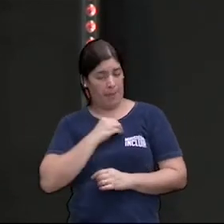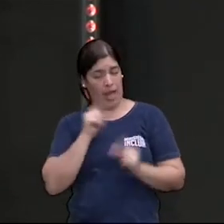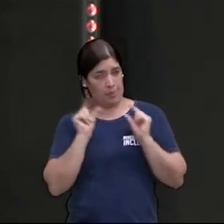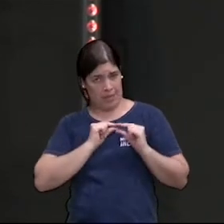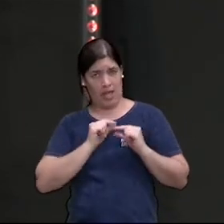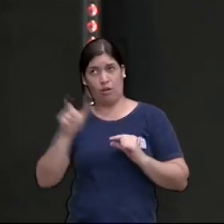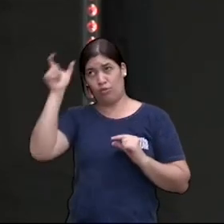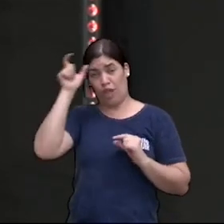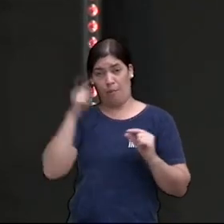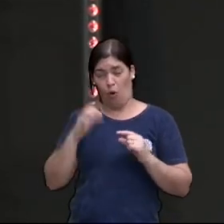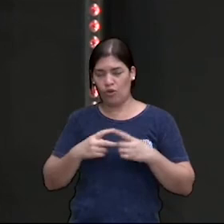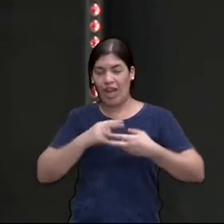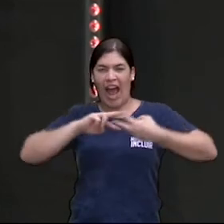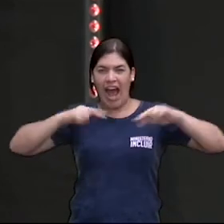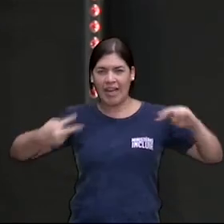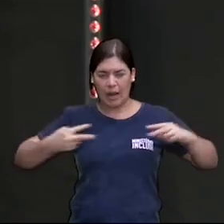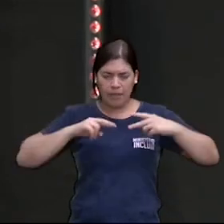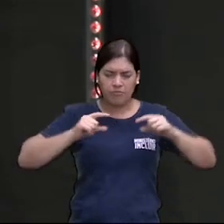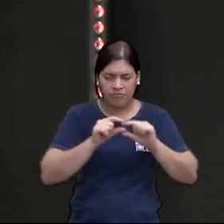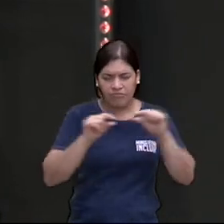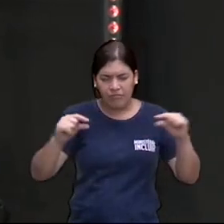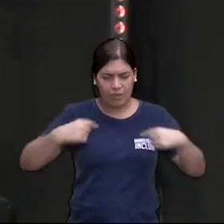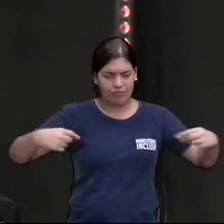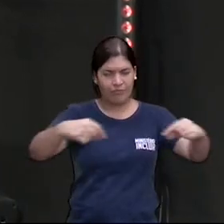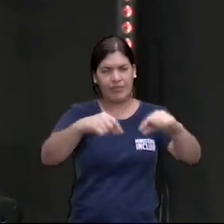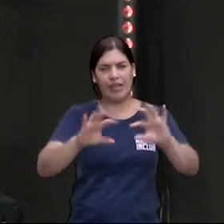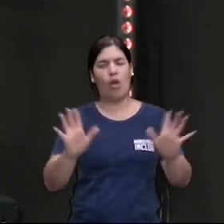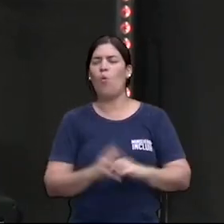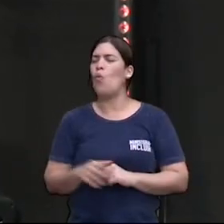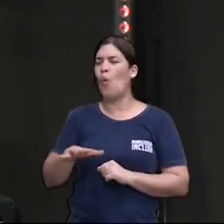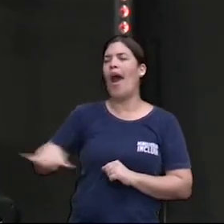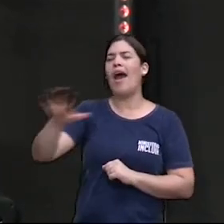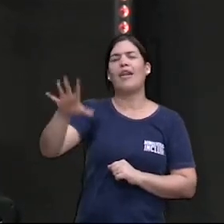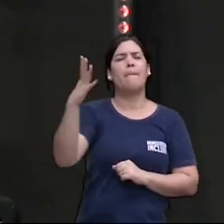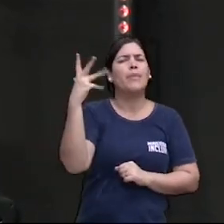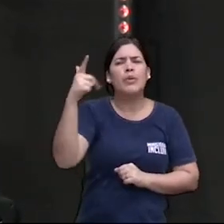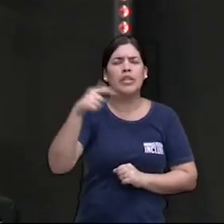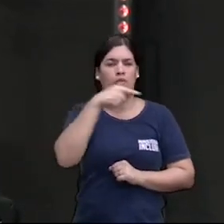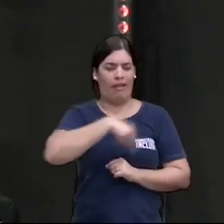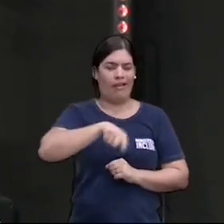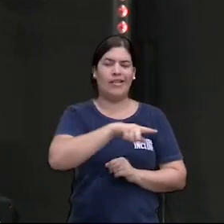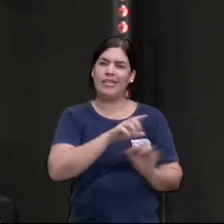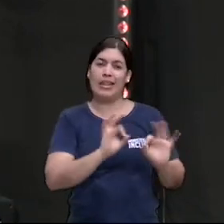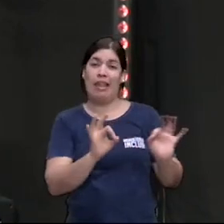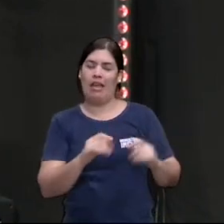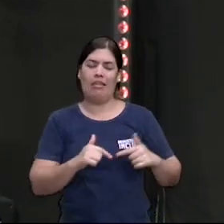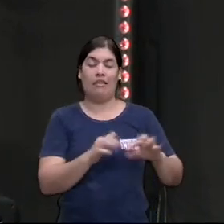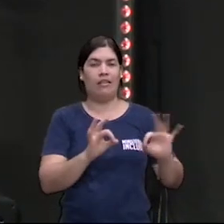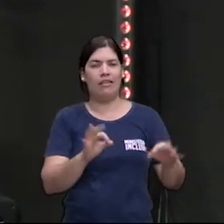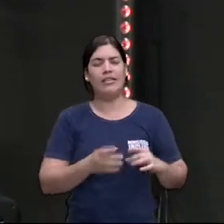aí você continua no pecado naquela área. O resto está bonitinho, mas naquela área você não faz coisa boa.